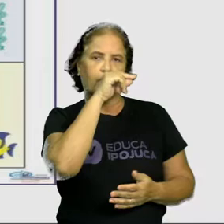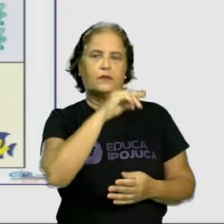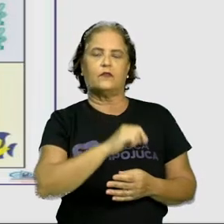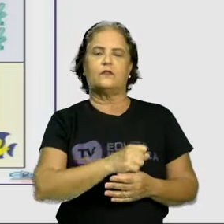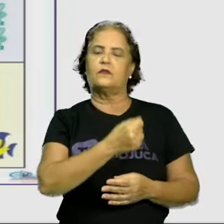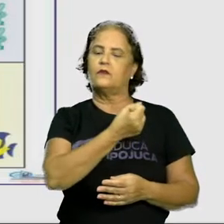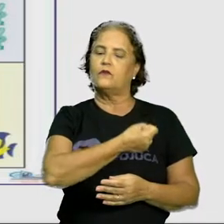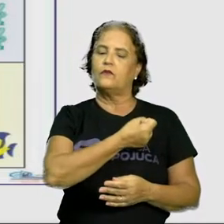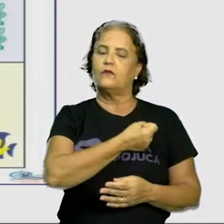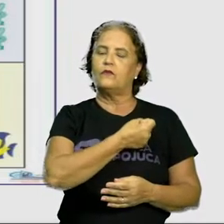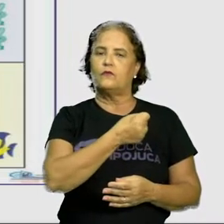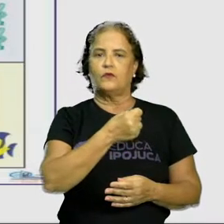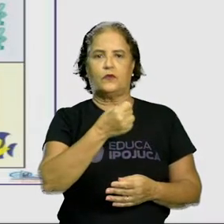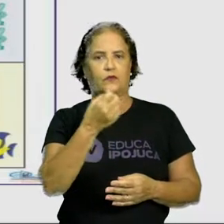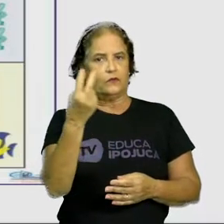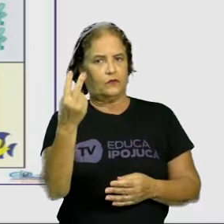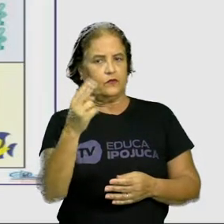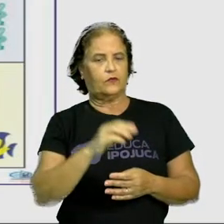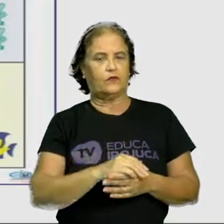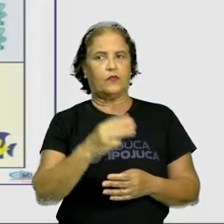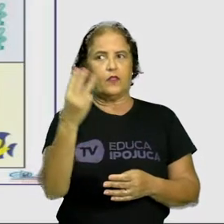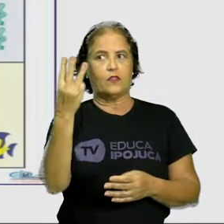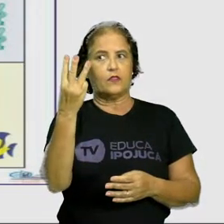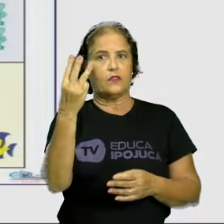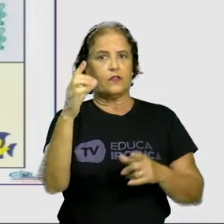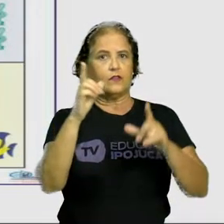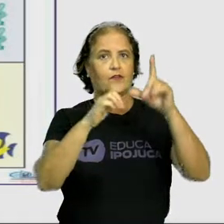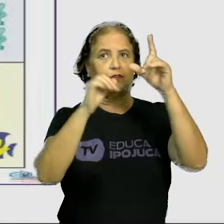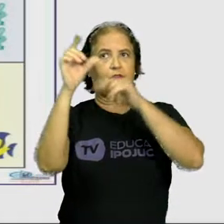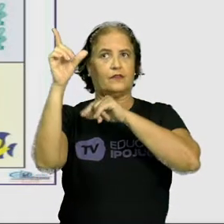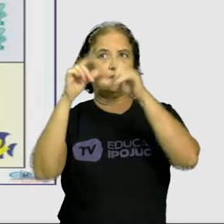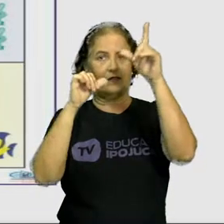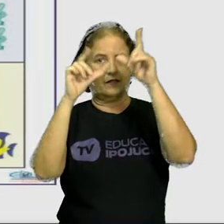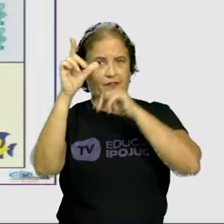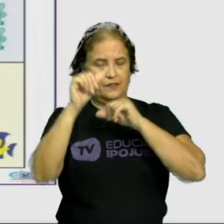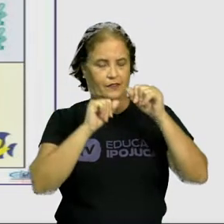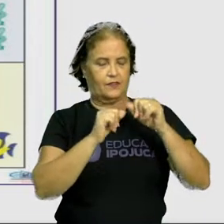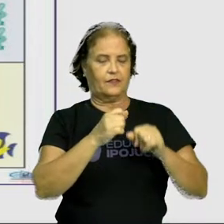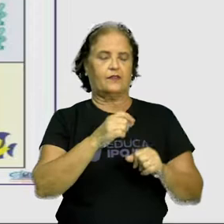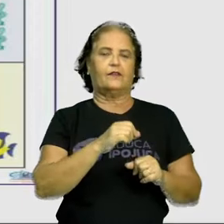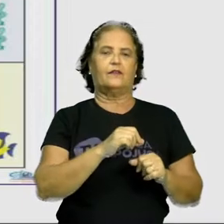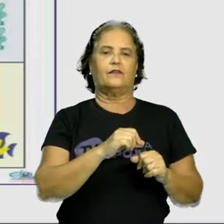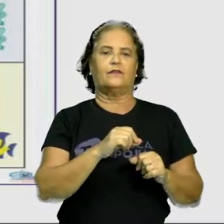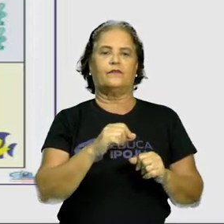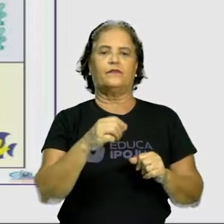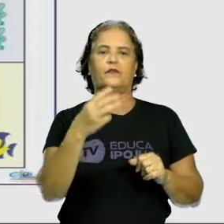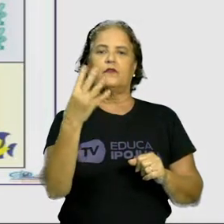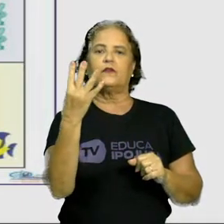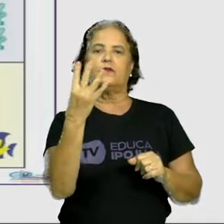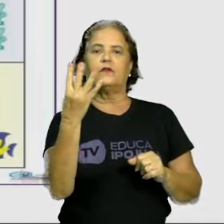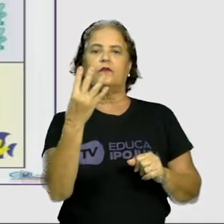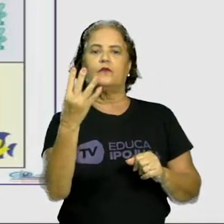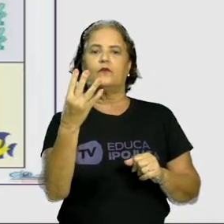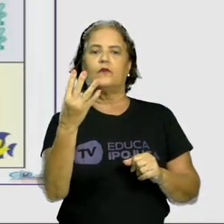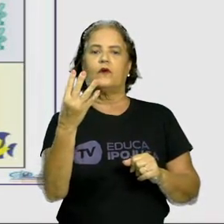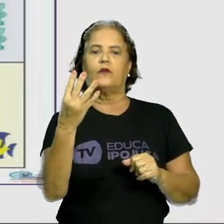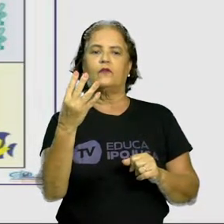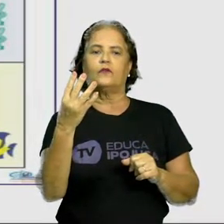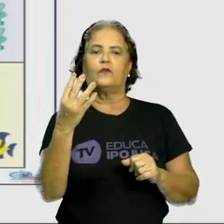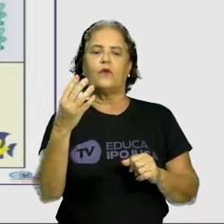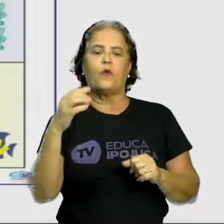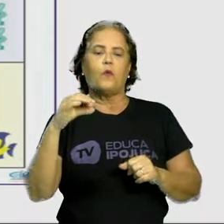pelo número 2. Três estrelas, representado pelo número 3. Quatro joaninhas,